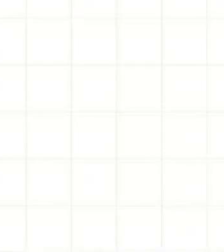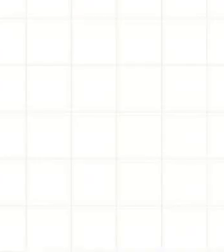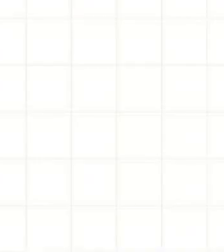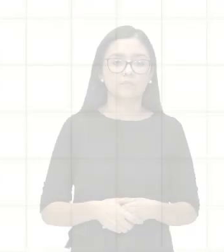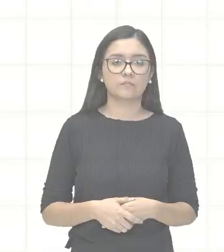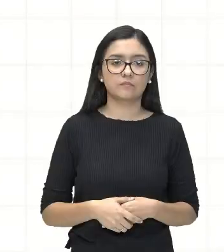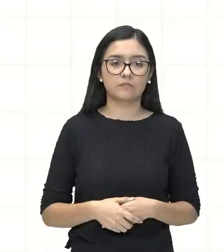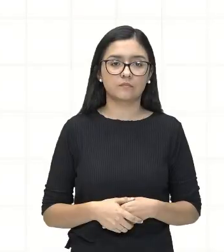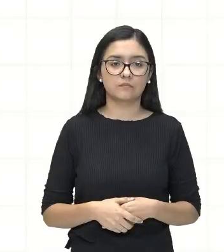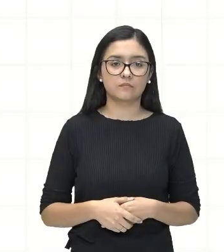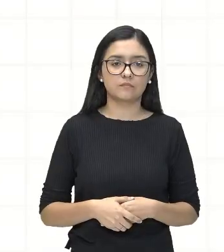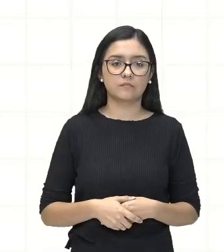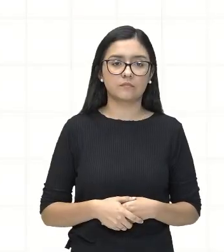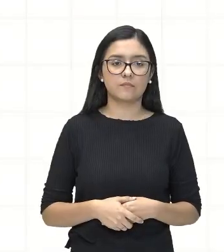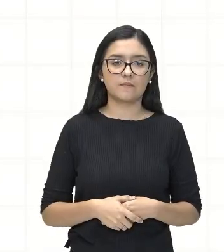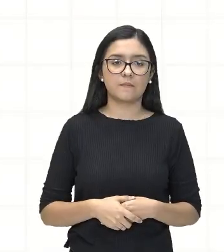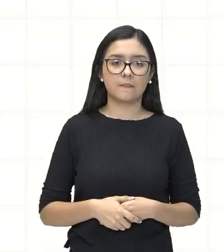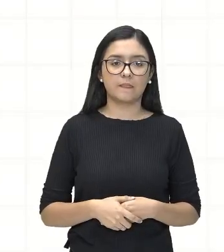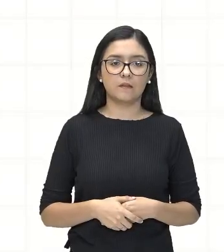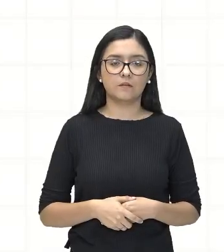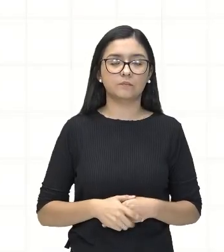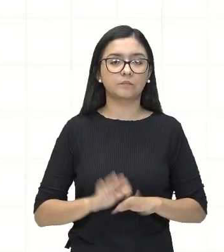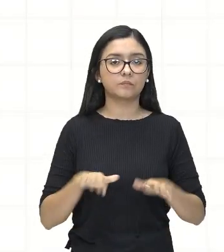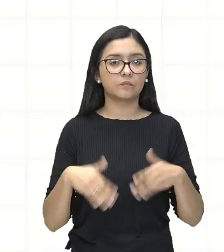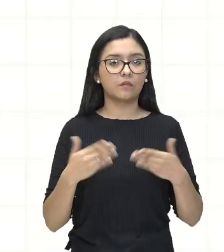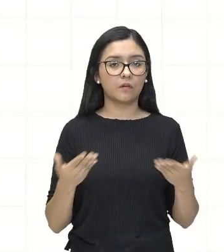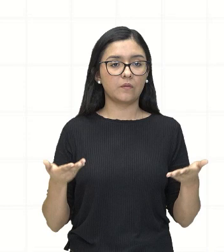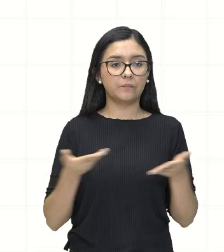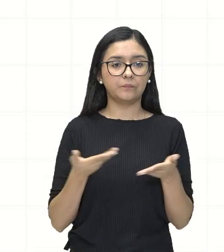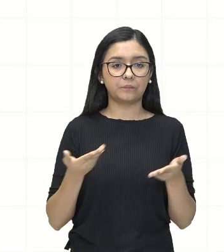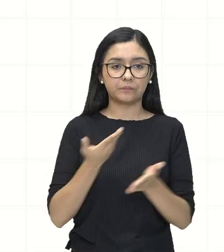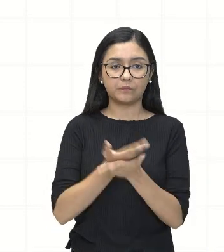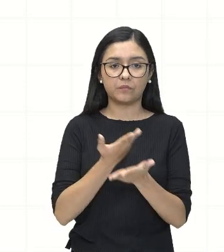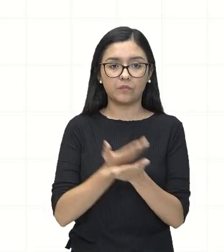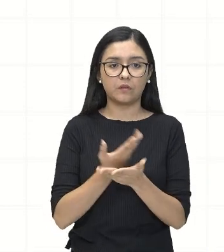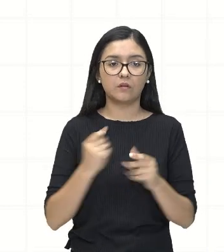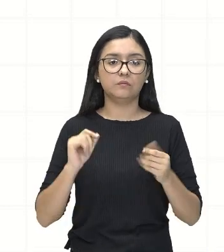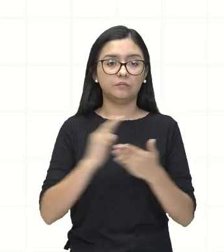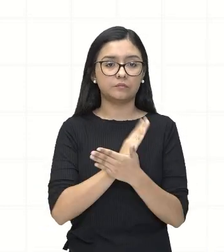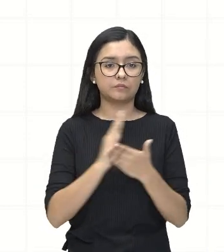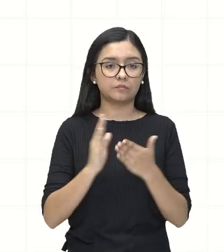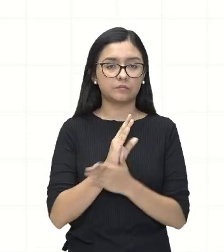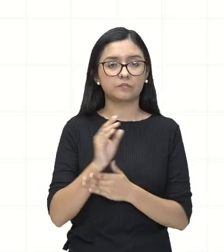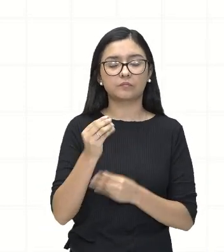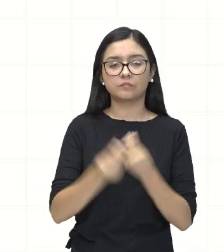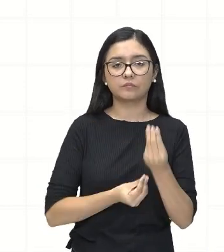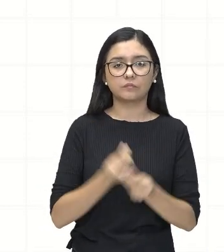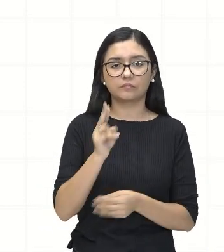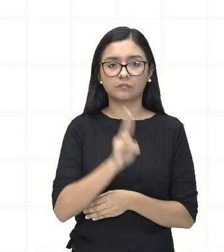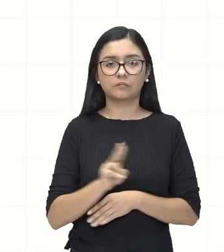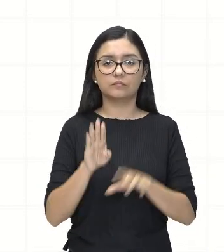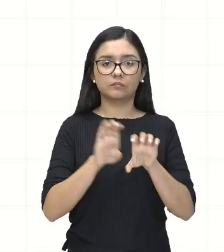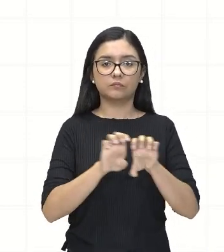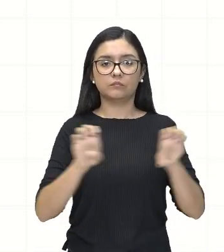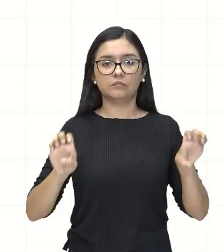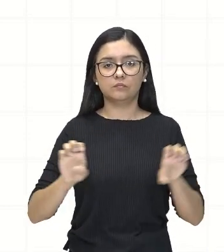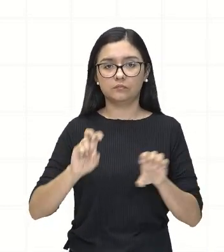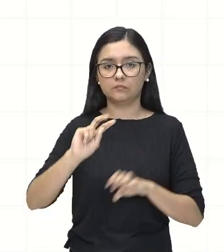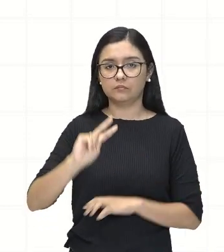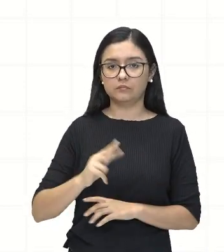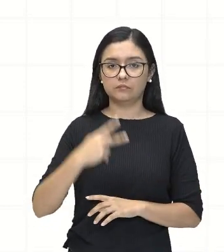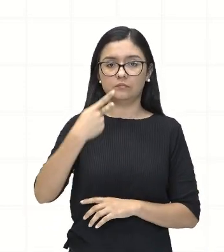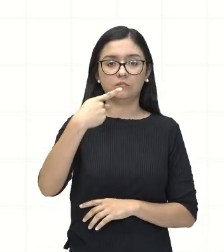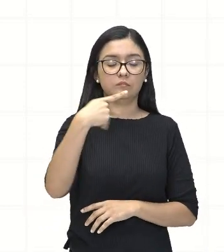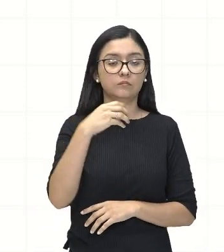Muito bem. Então, nesta sessão, exploraremos algumas aplicações práticas das equações polinomiais